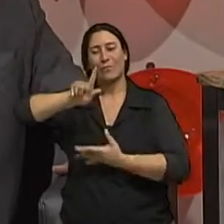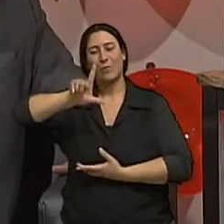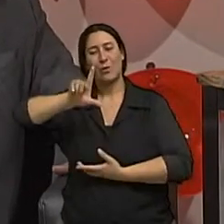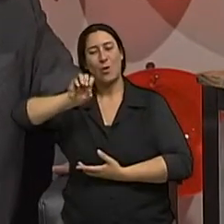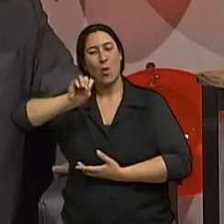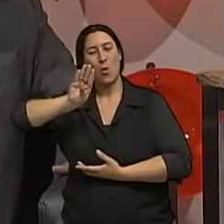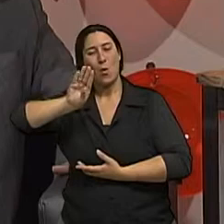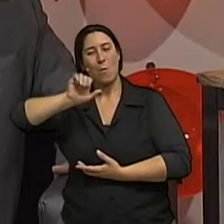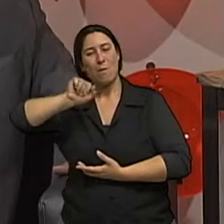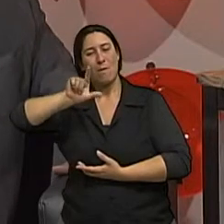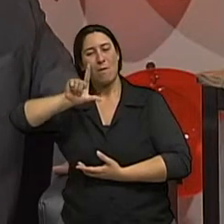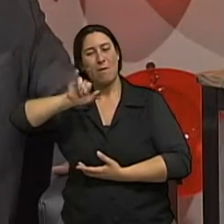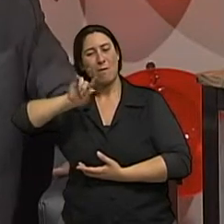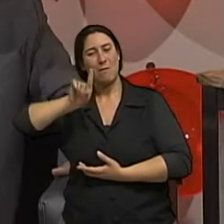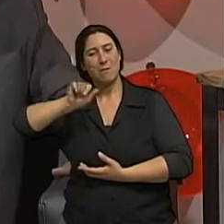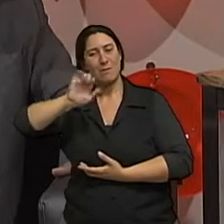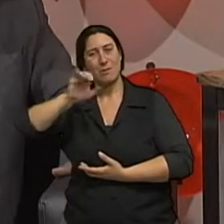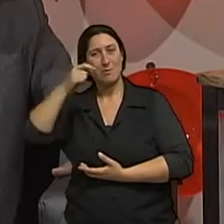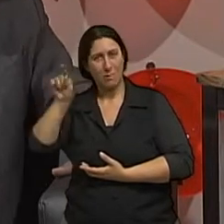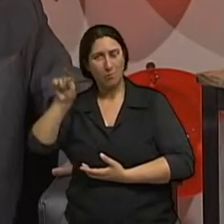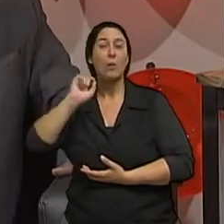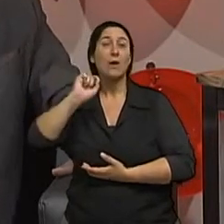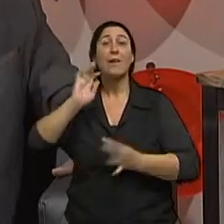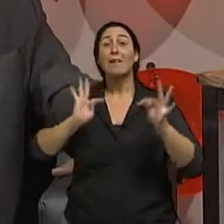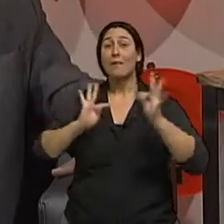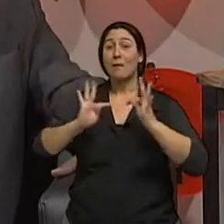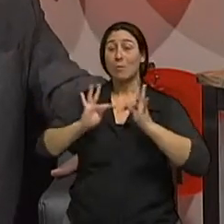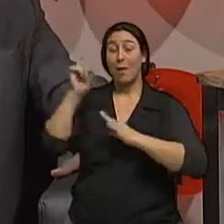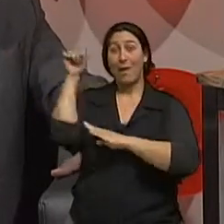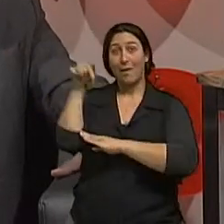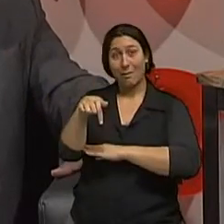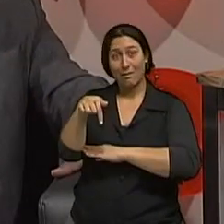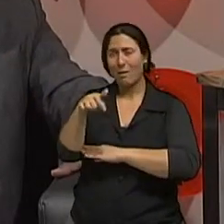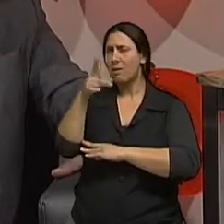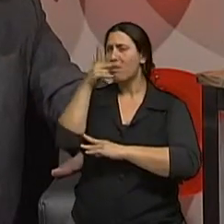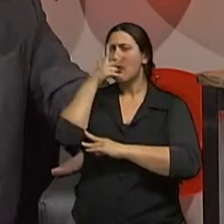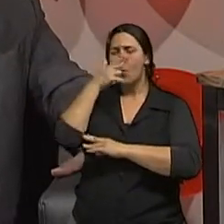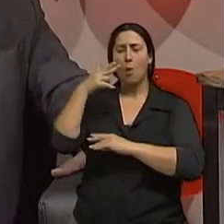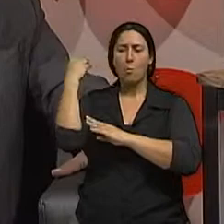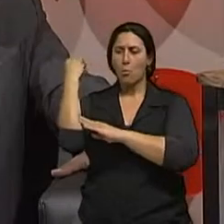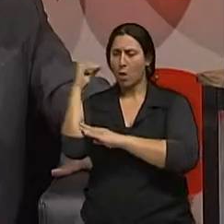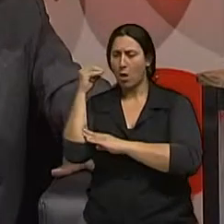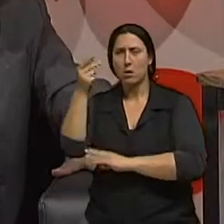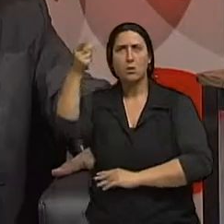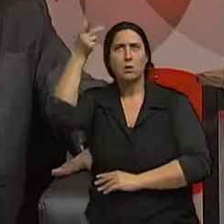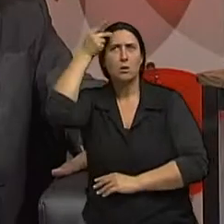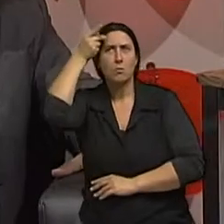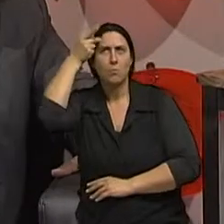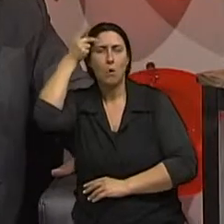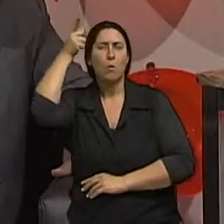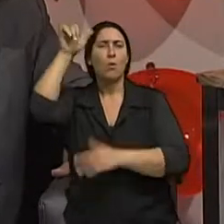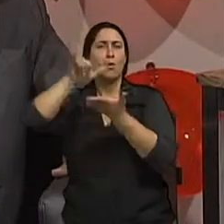feito aqui por nós é exatamente o mesmo tratamento que é feito em Porto Alegre é feito em São Paulo é feito em Nova